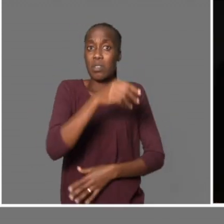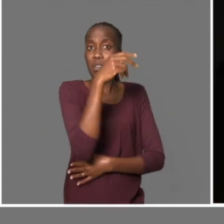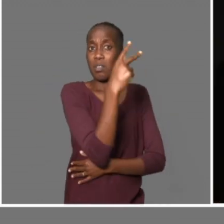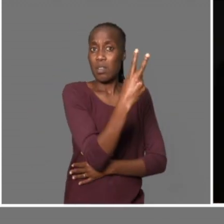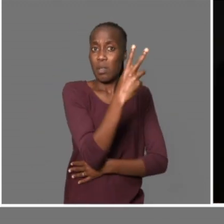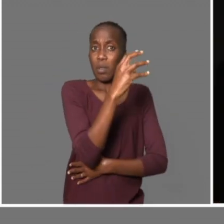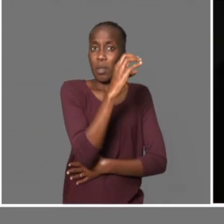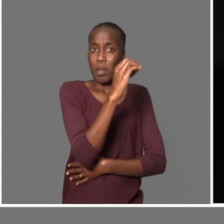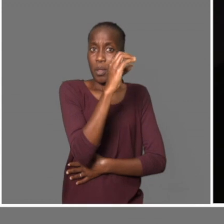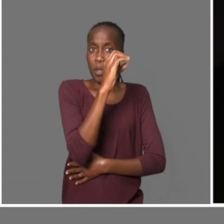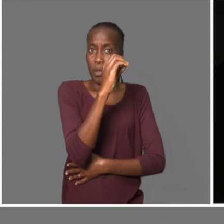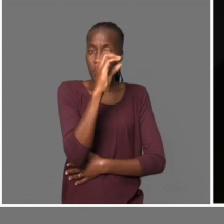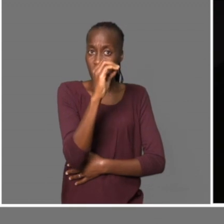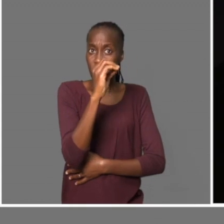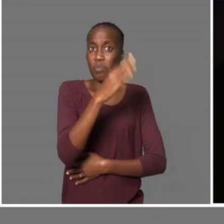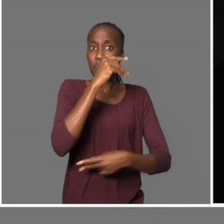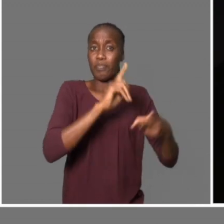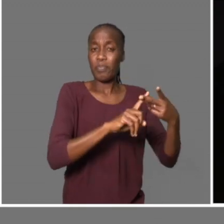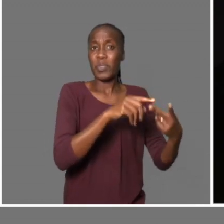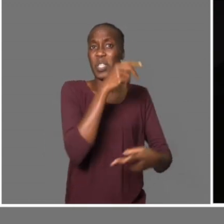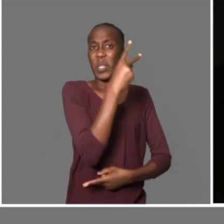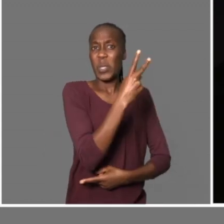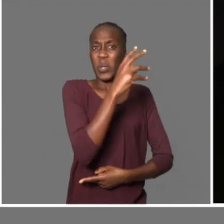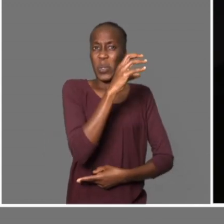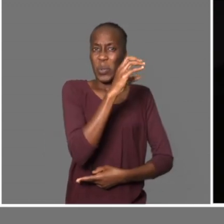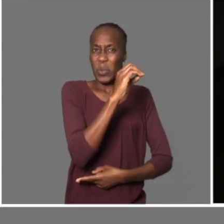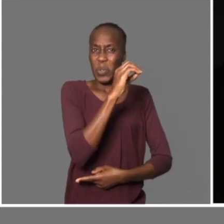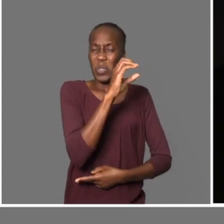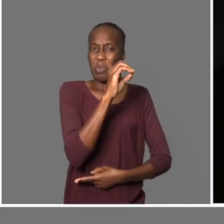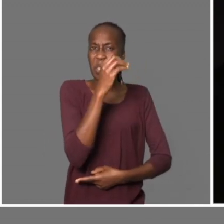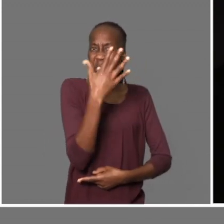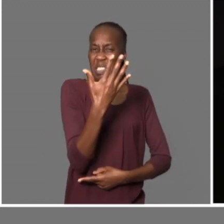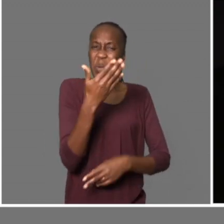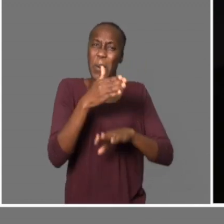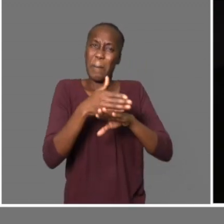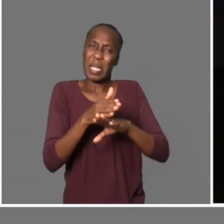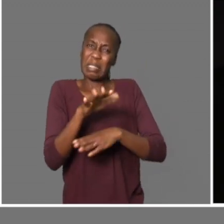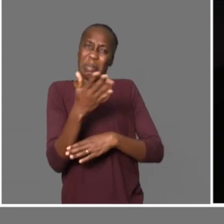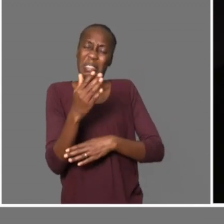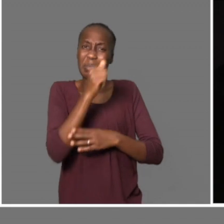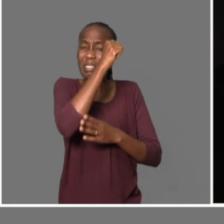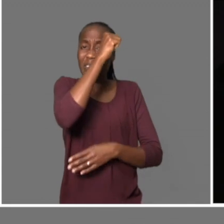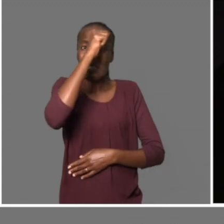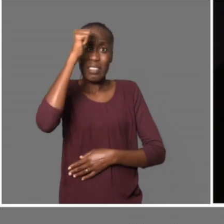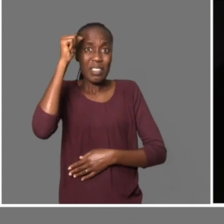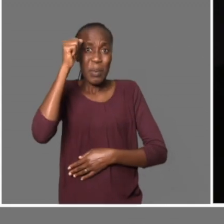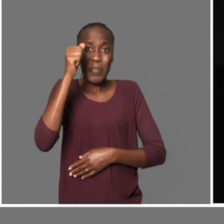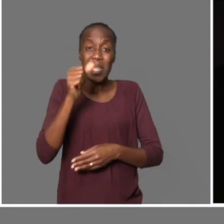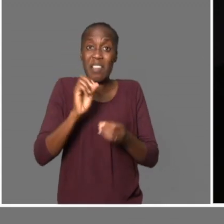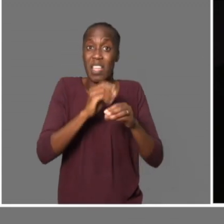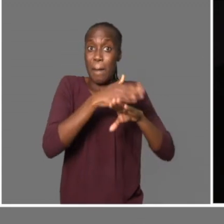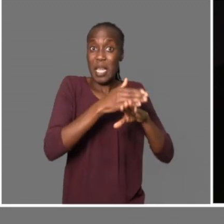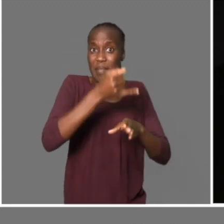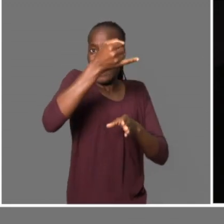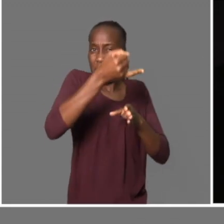desde 2000 para cá, mais ou menos 2005 também saiu o peixe. Mas nessas